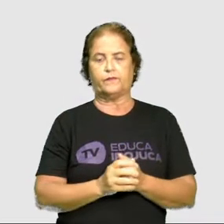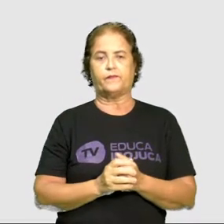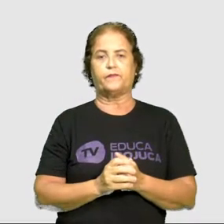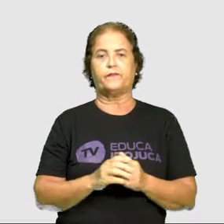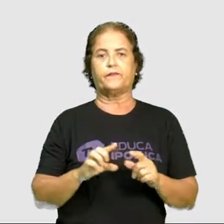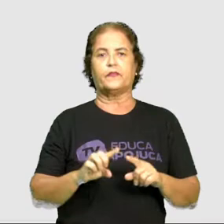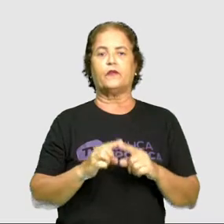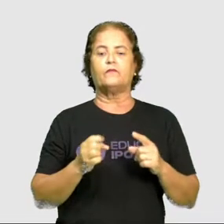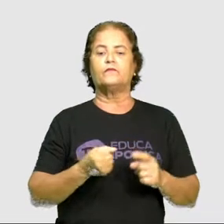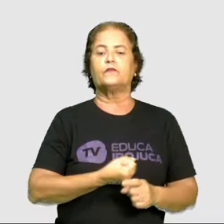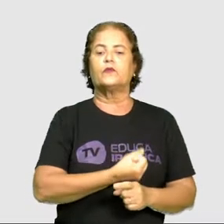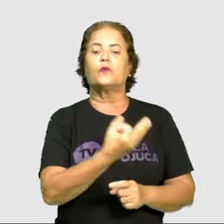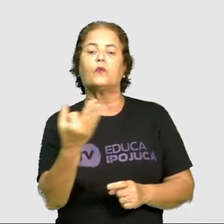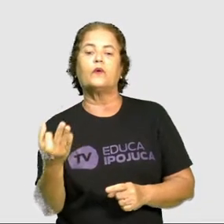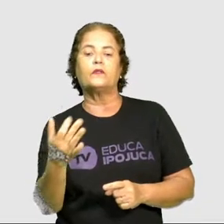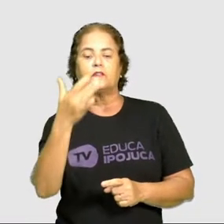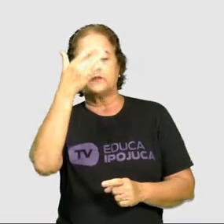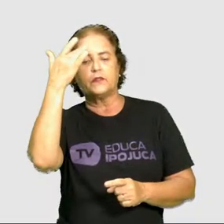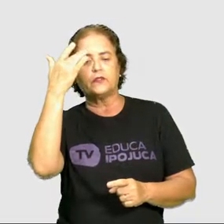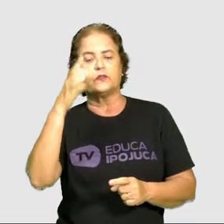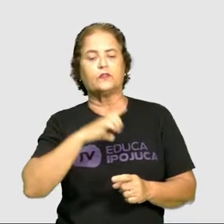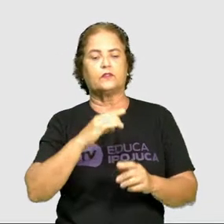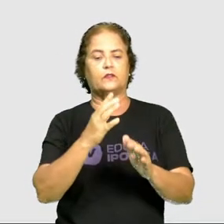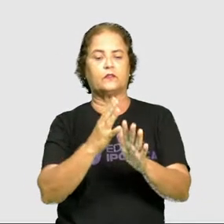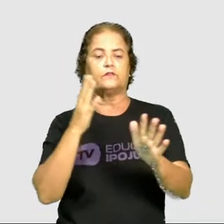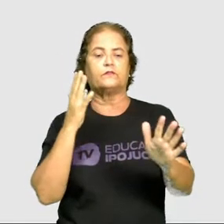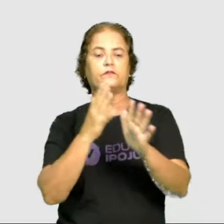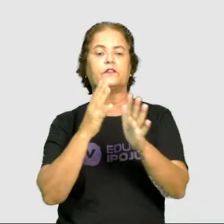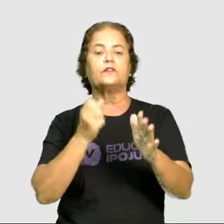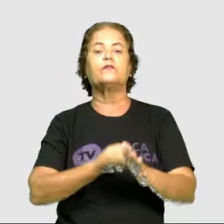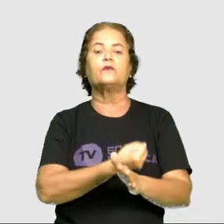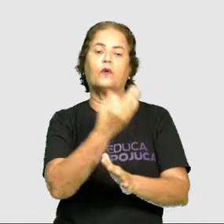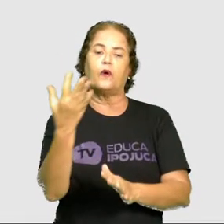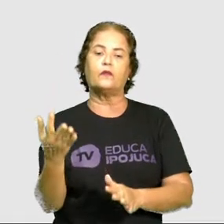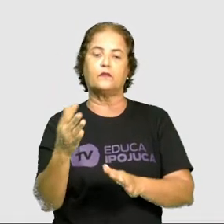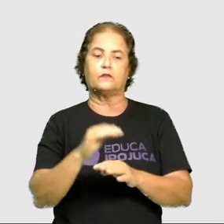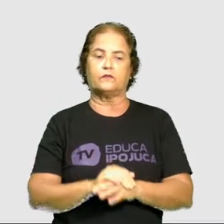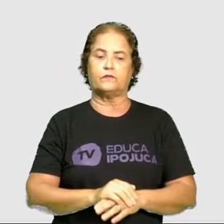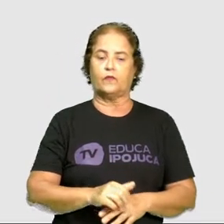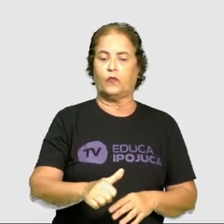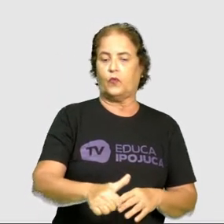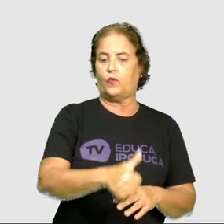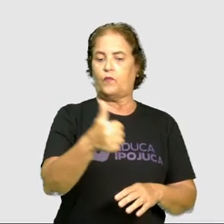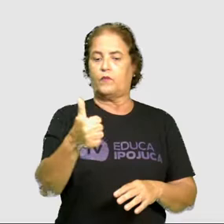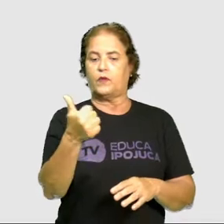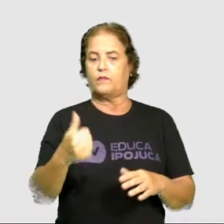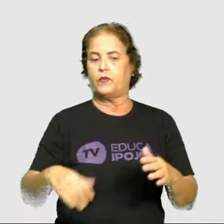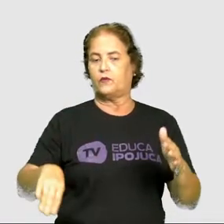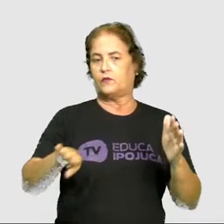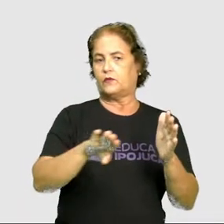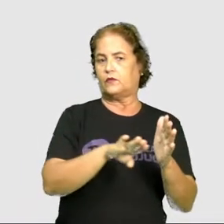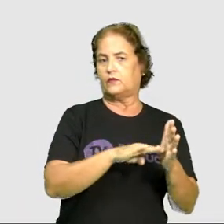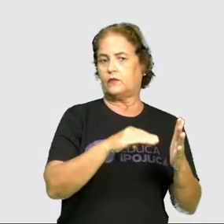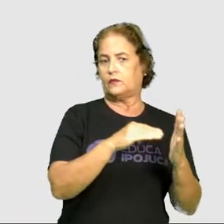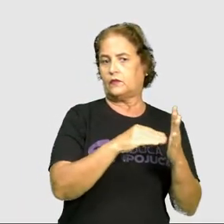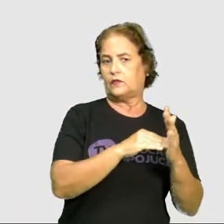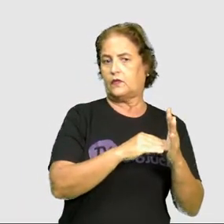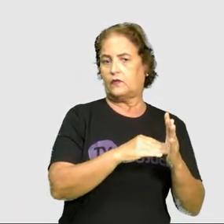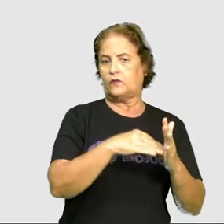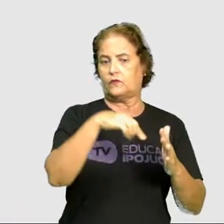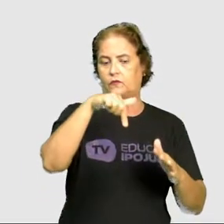pessoas temos nesta fila? Quanto será? Eu tenho do primeiro ao sétimo lugar